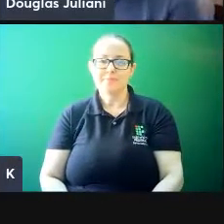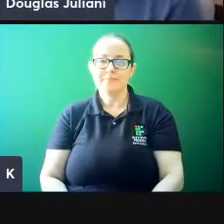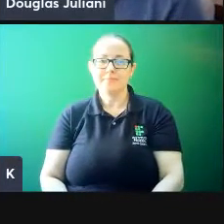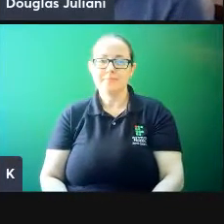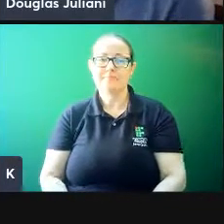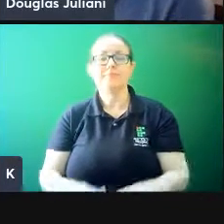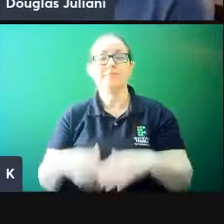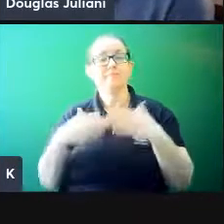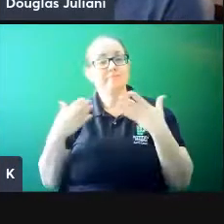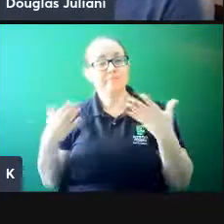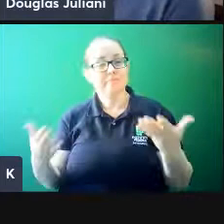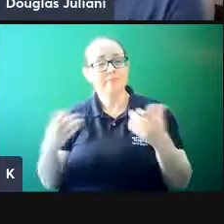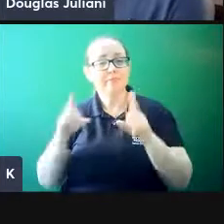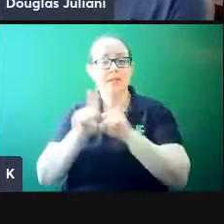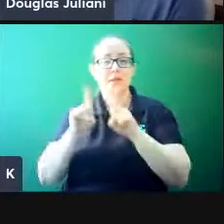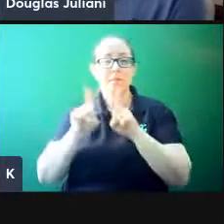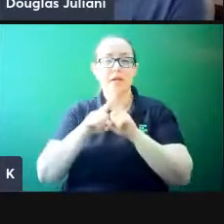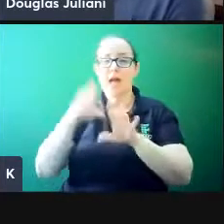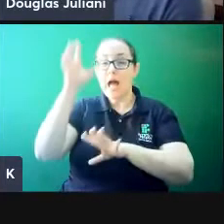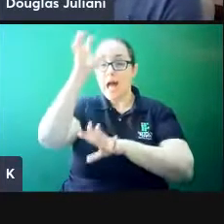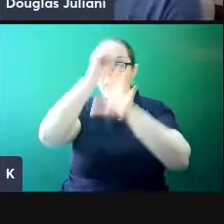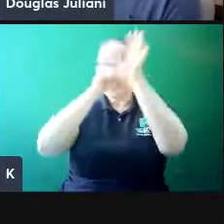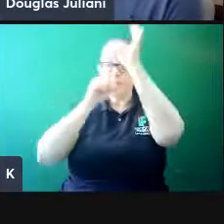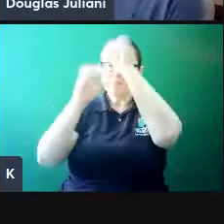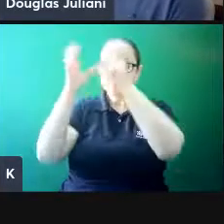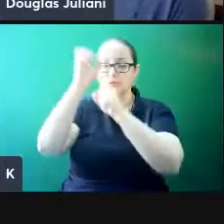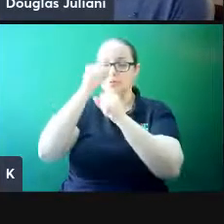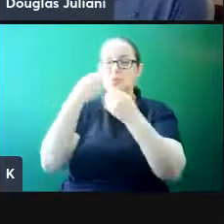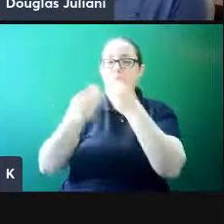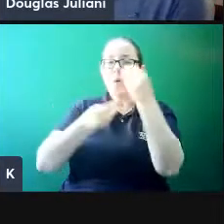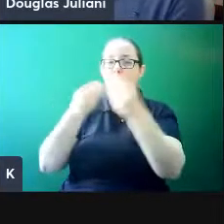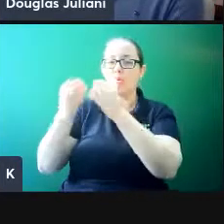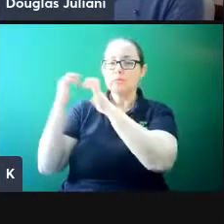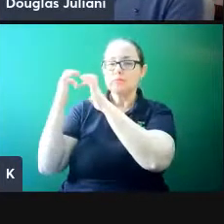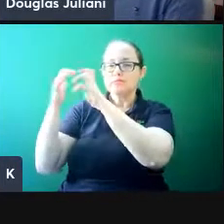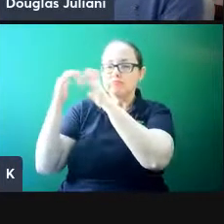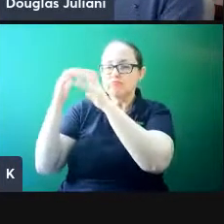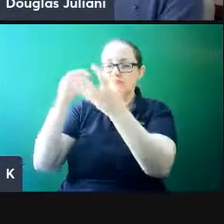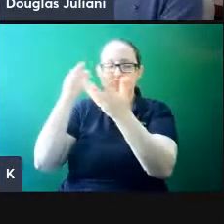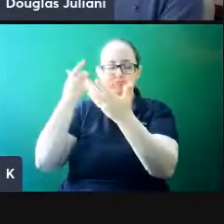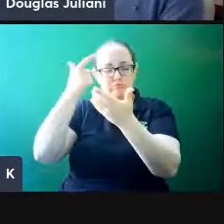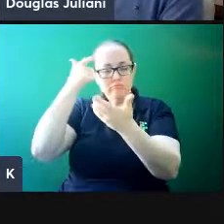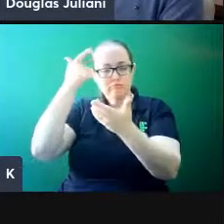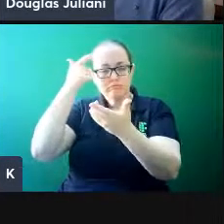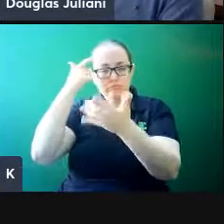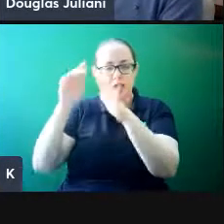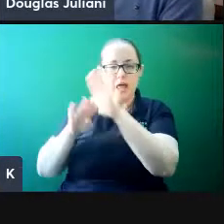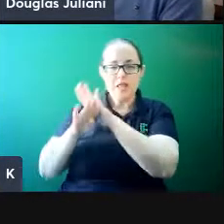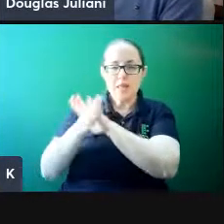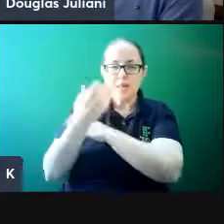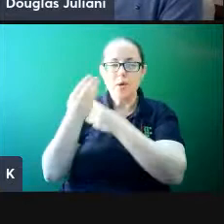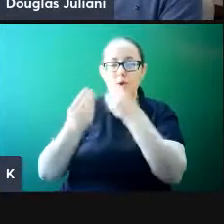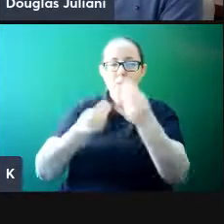Seguindo, vou falar um pouquinho da aprendizagem contínua e da neuroplasticidade. O nosso cérebro tem